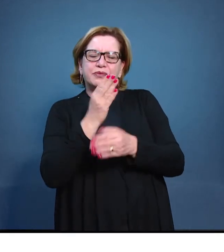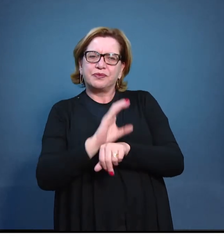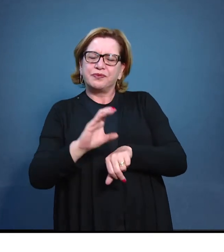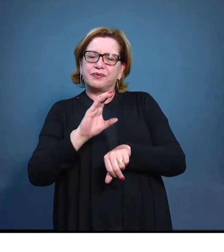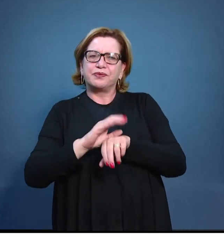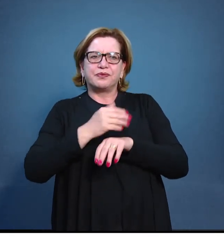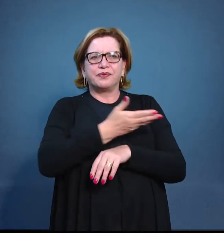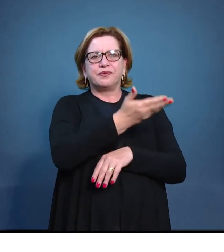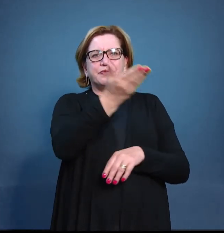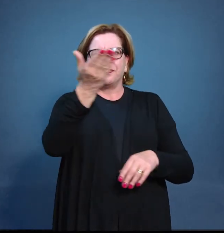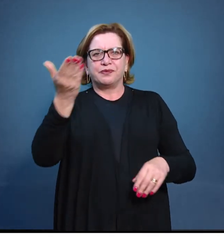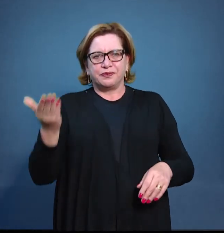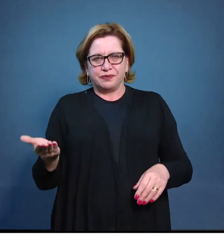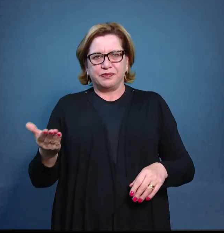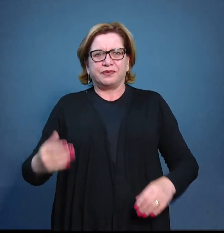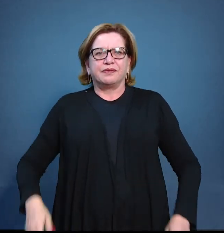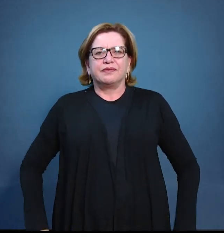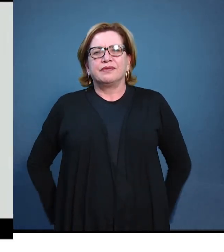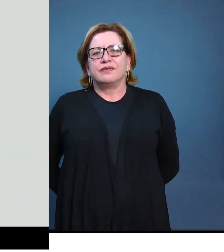todos.